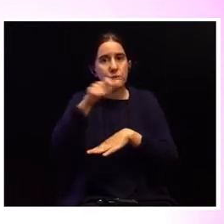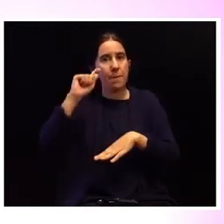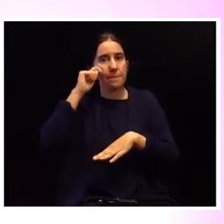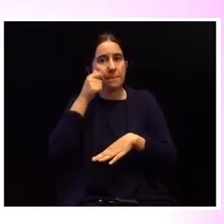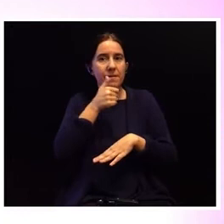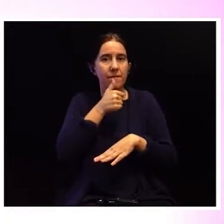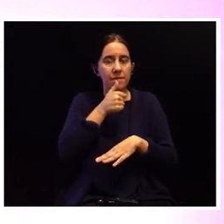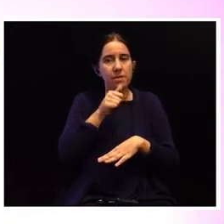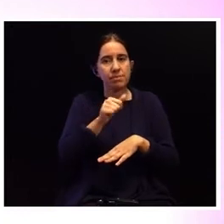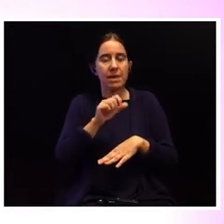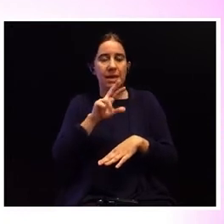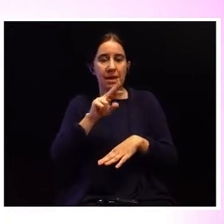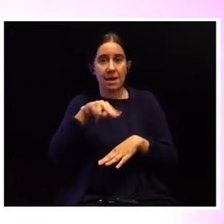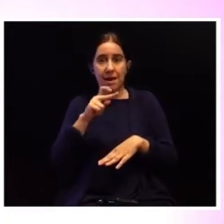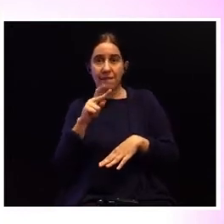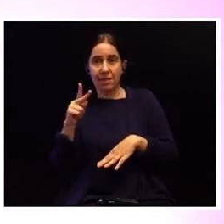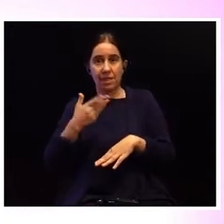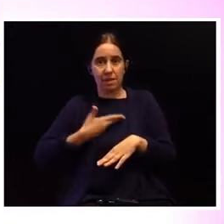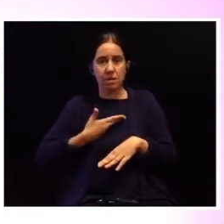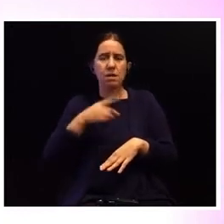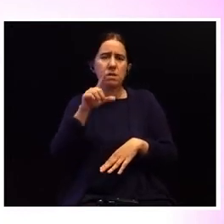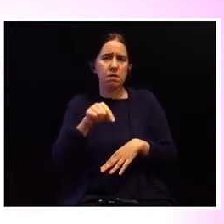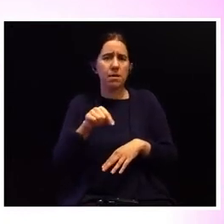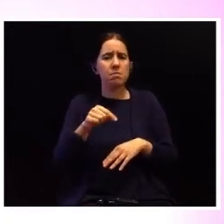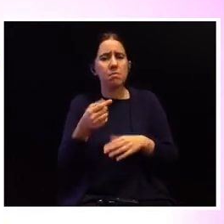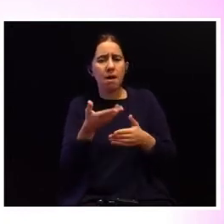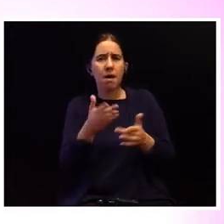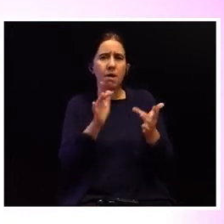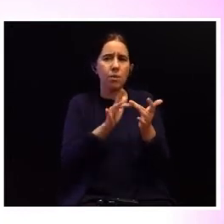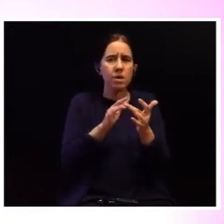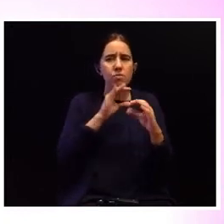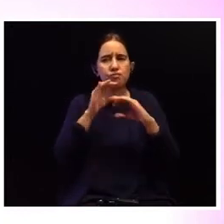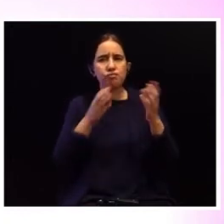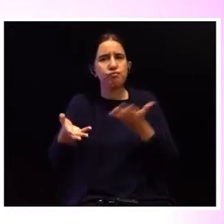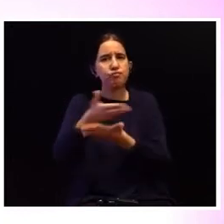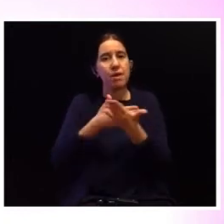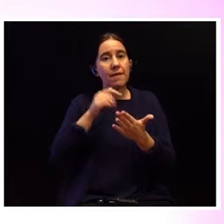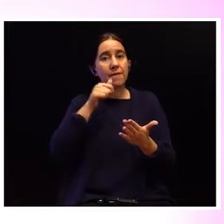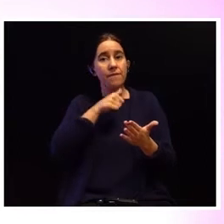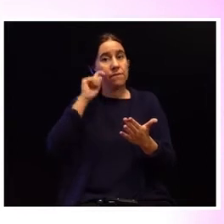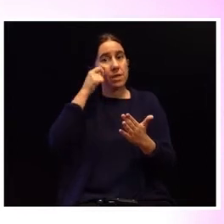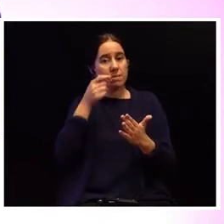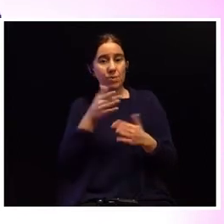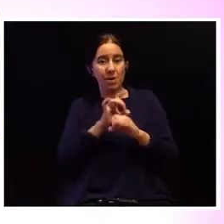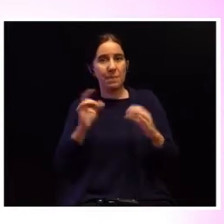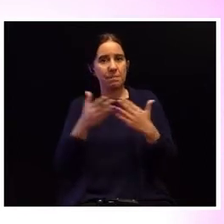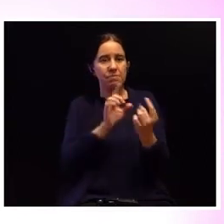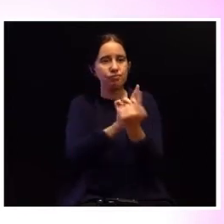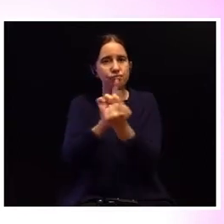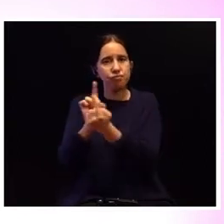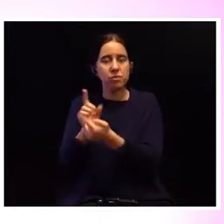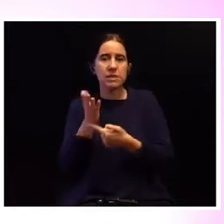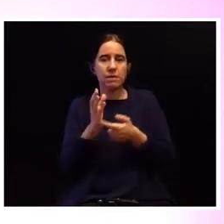estruturas da Renato e na criação, por exemplo, de meios de contato e de comunicação com as vítimas durante a pandemia, como foi o caso da